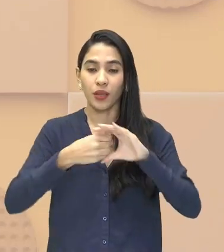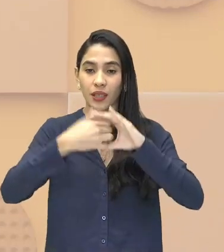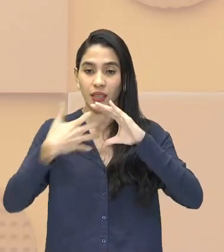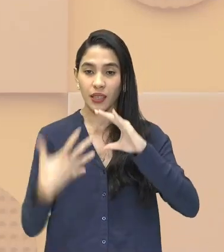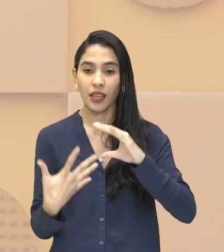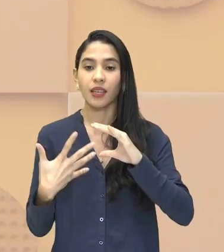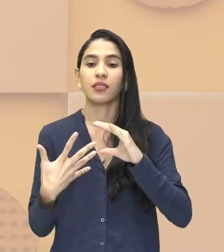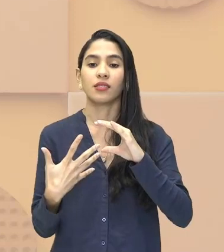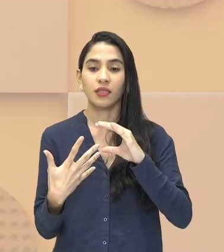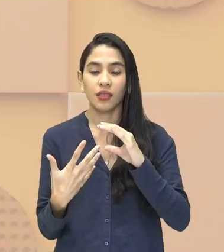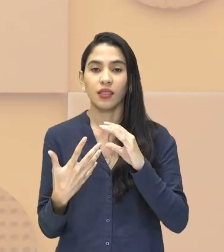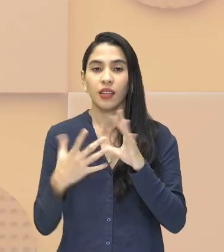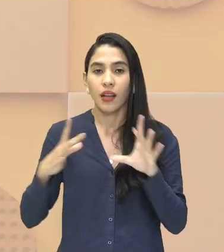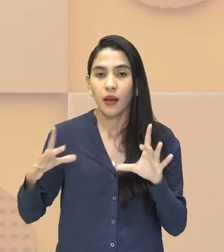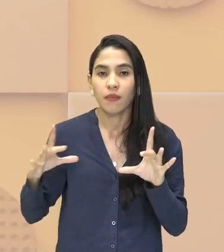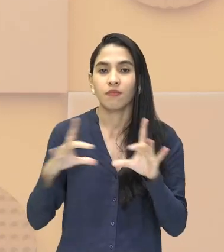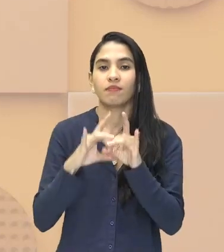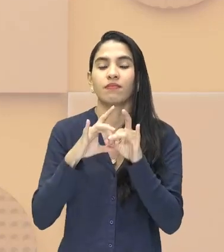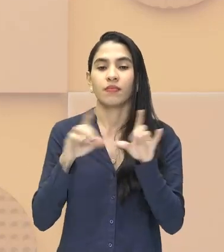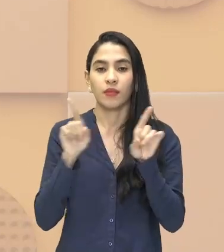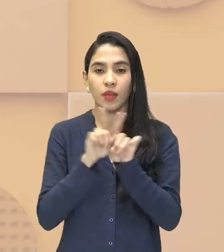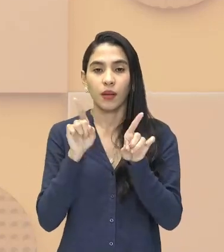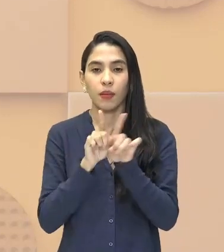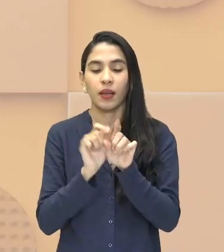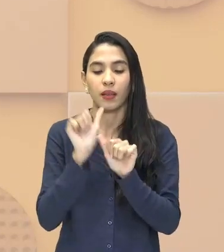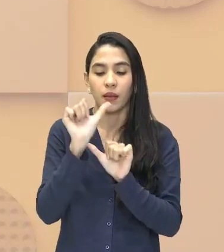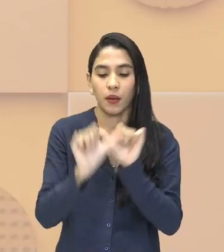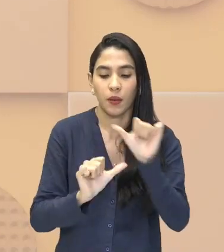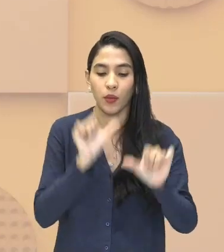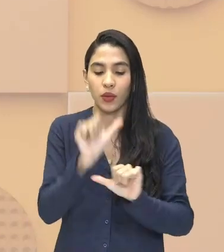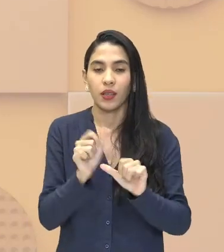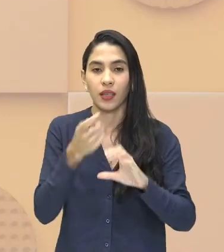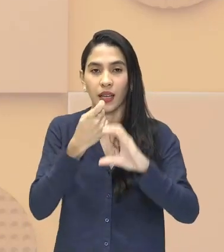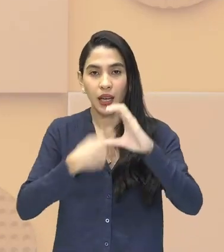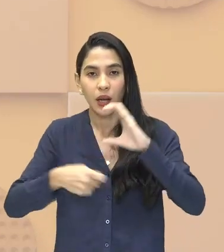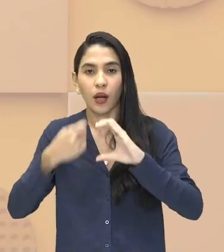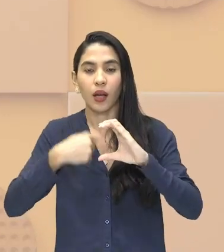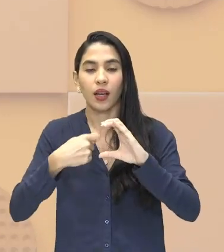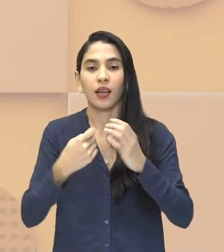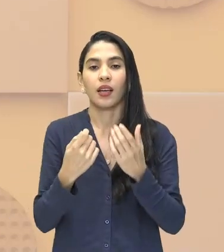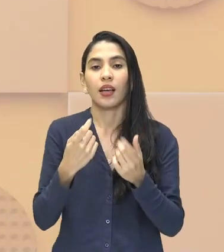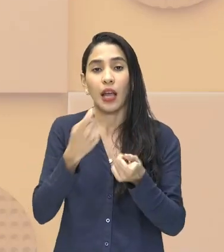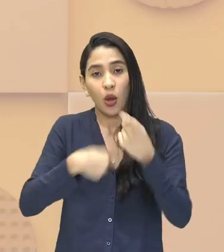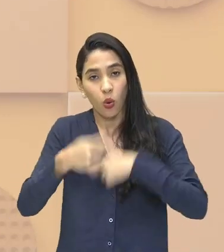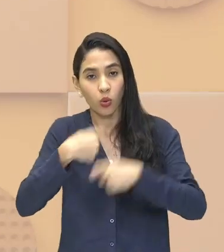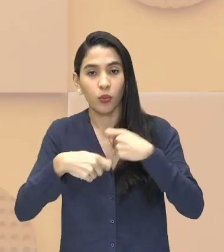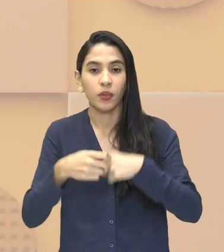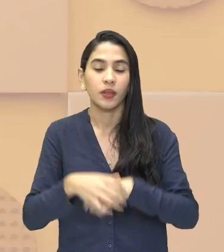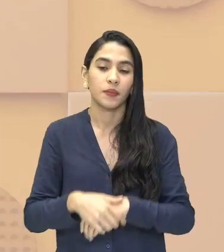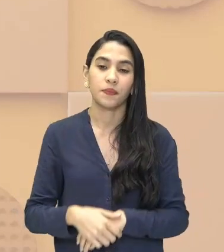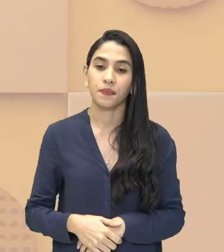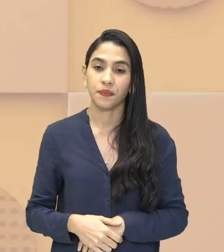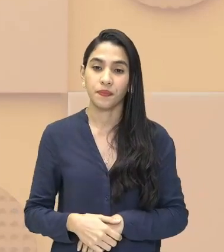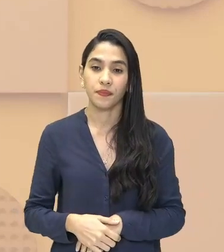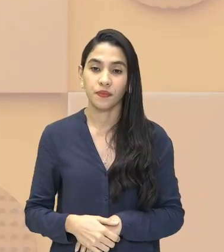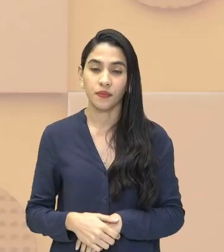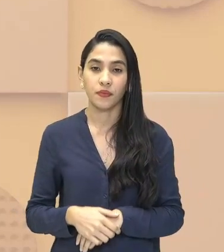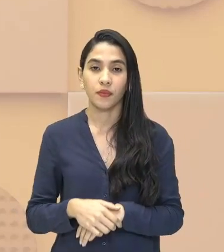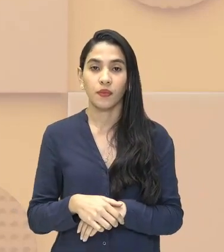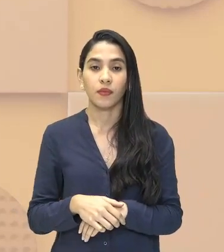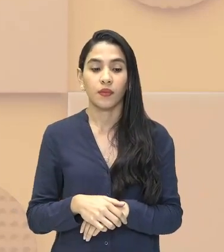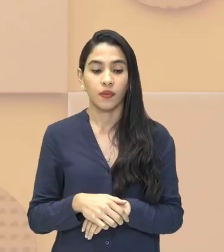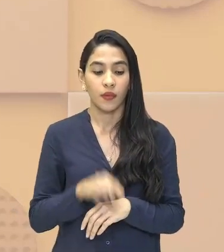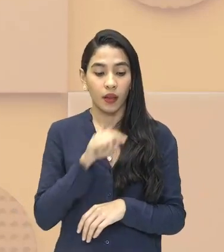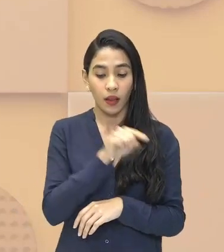elas estão elencadas também para transformar a economia, que é o que nós estamos verificando agora. Essa passagem do